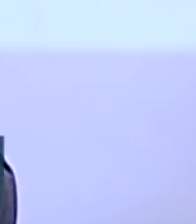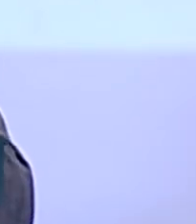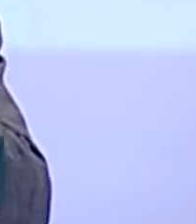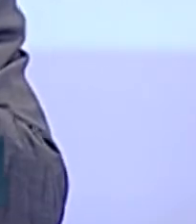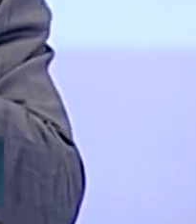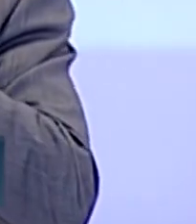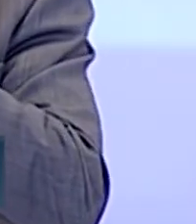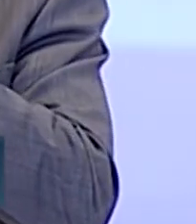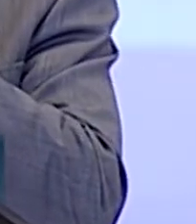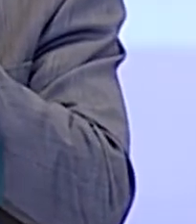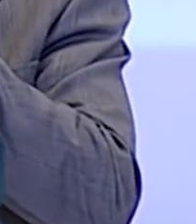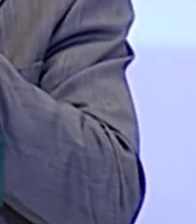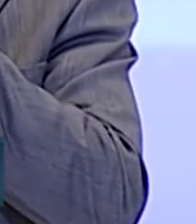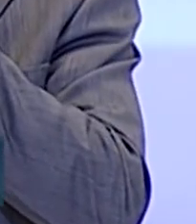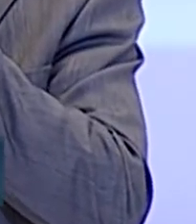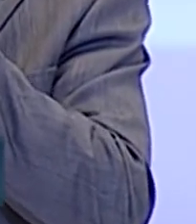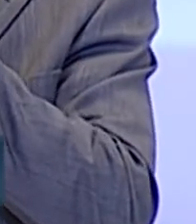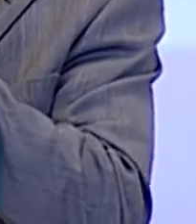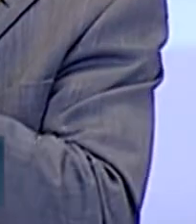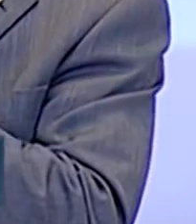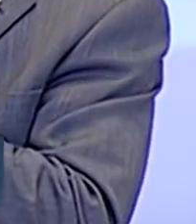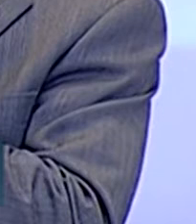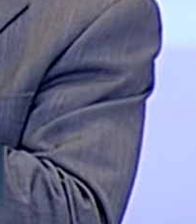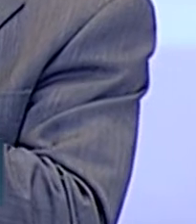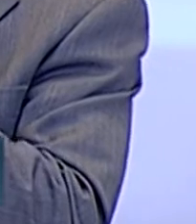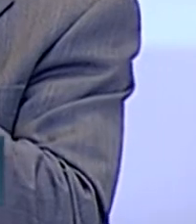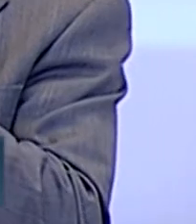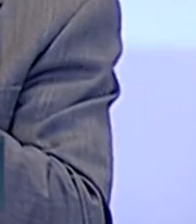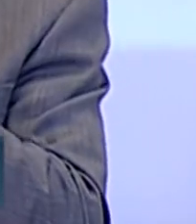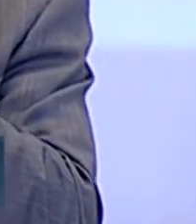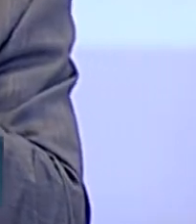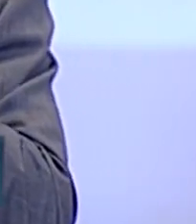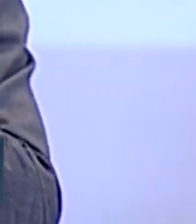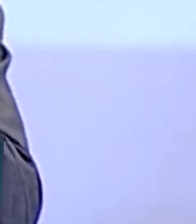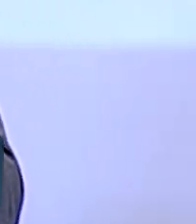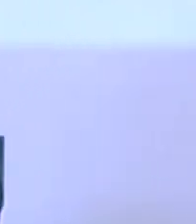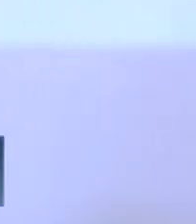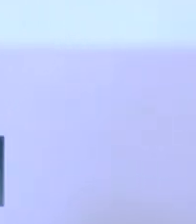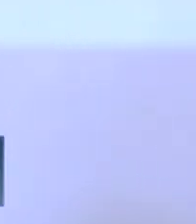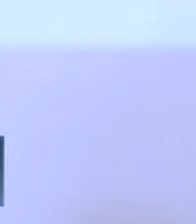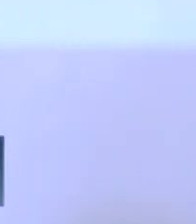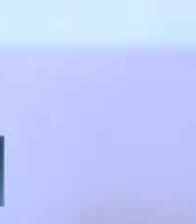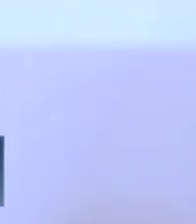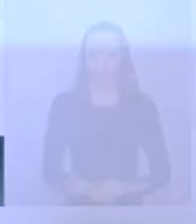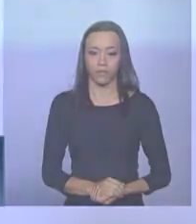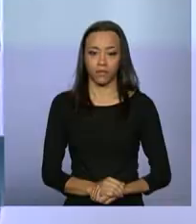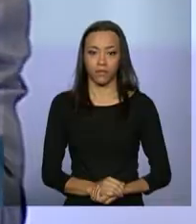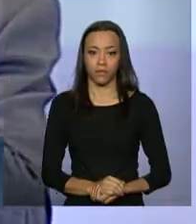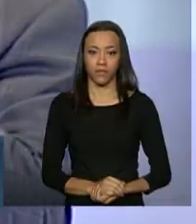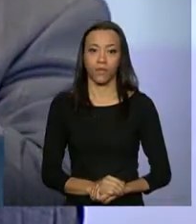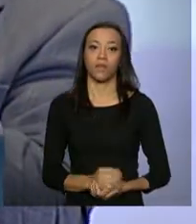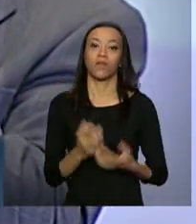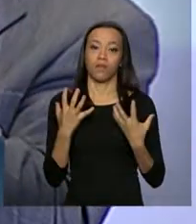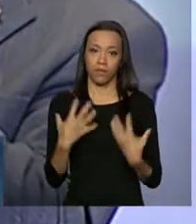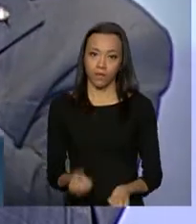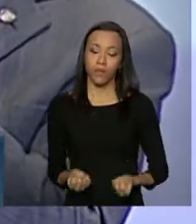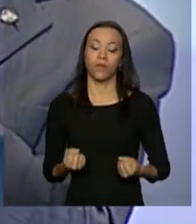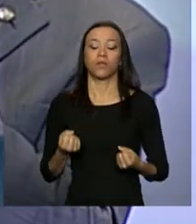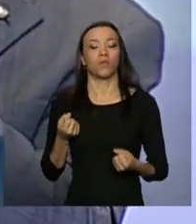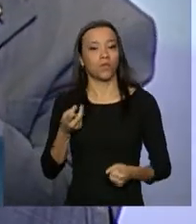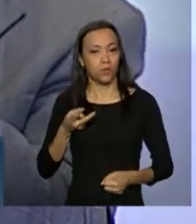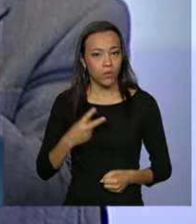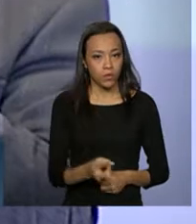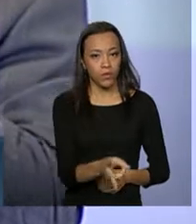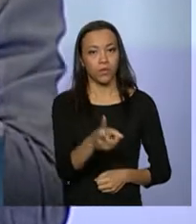o nosso desafio. vamos continuar com as operações, óbvio que vamos, vamos continuar com os nossos